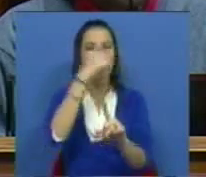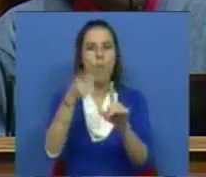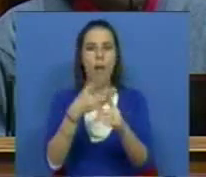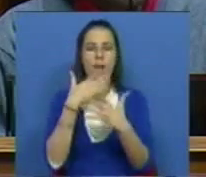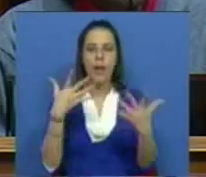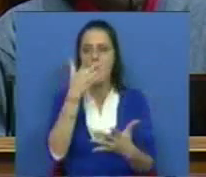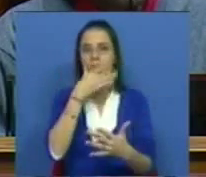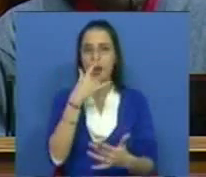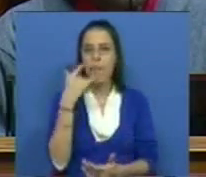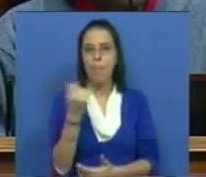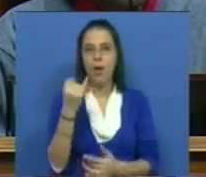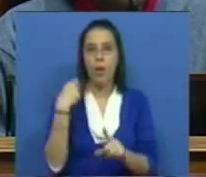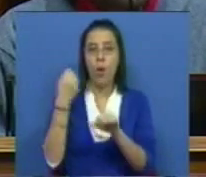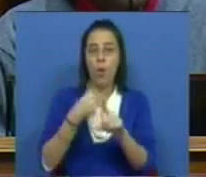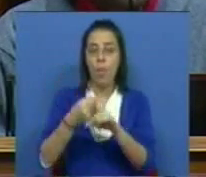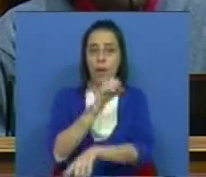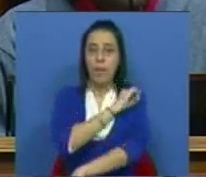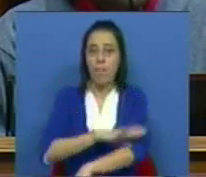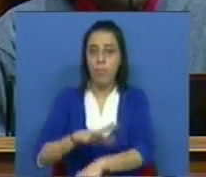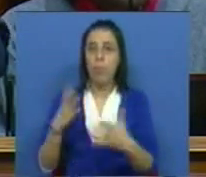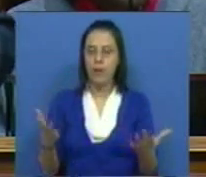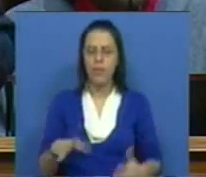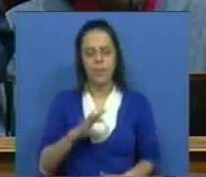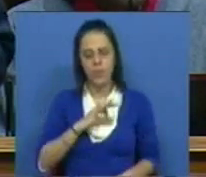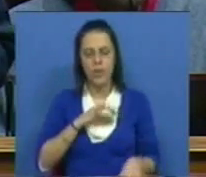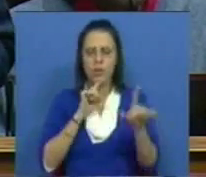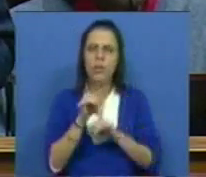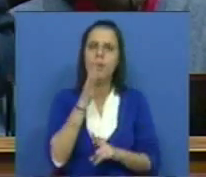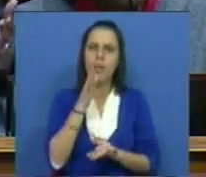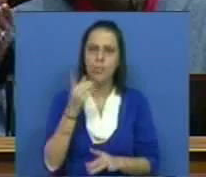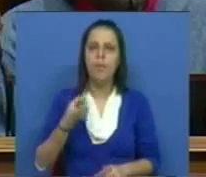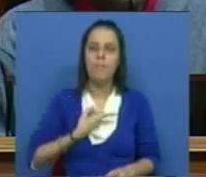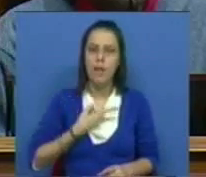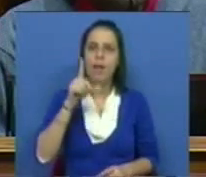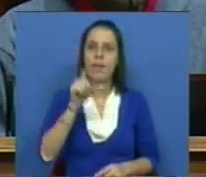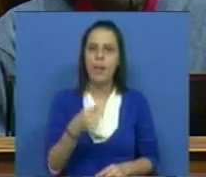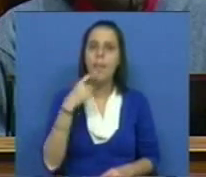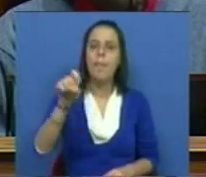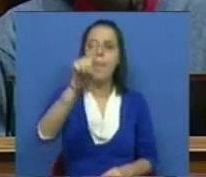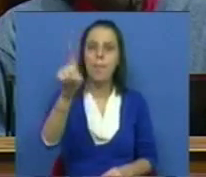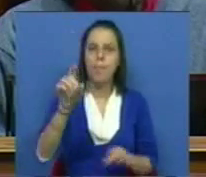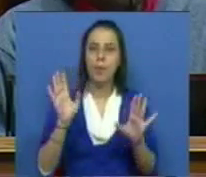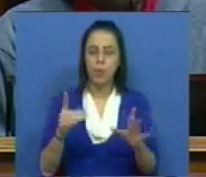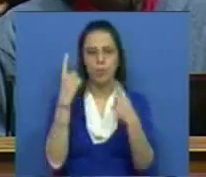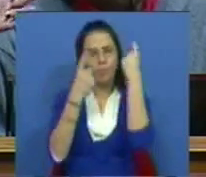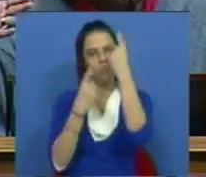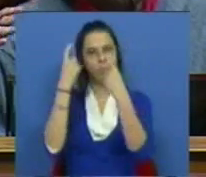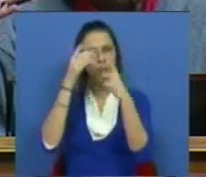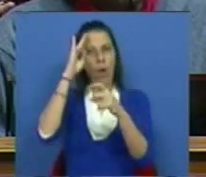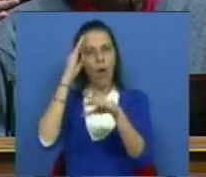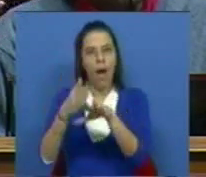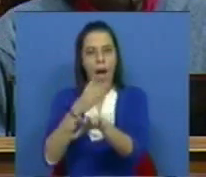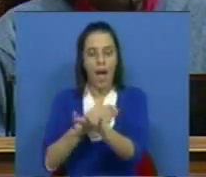grande hipocrisia no combate à pobreza. E, Sr. Deputado, tenho que lhe colocar também esta questão pensando e